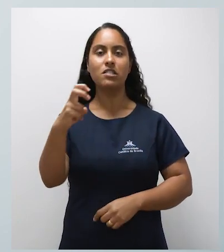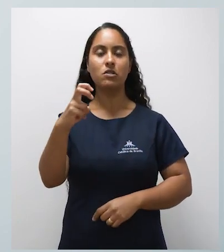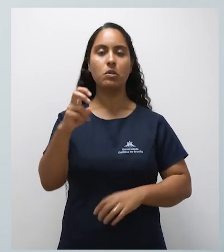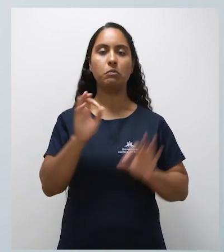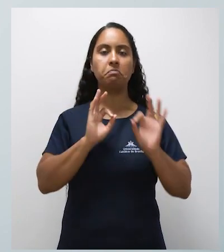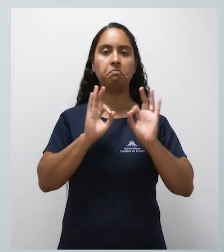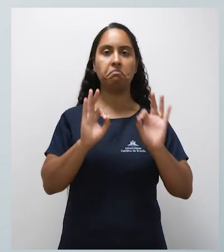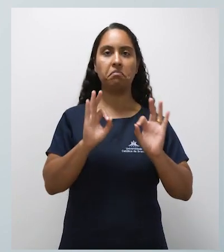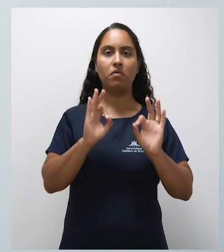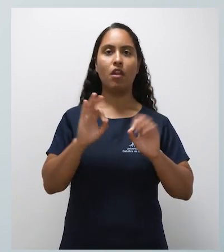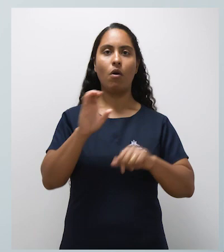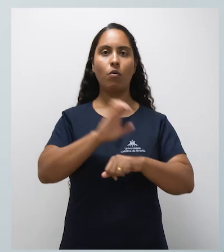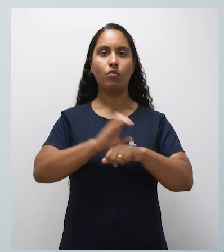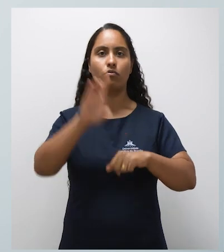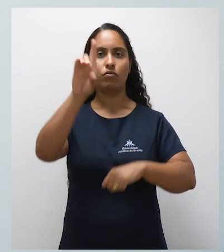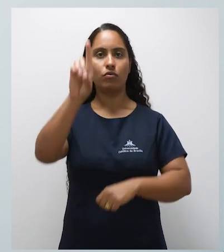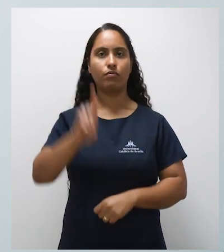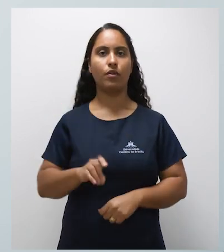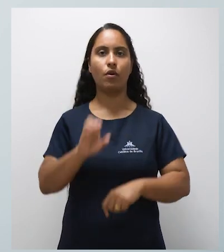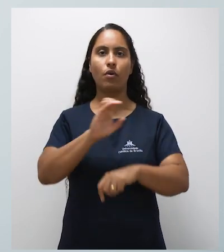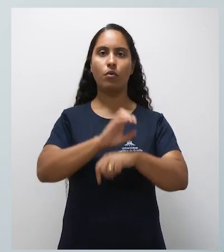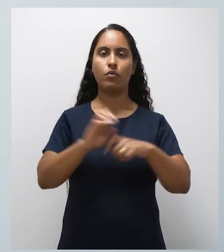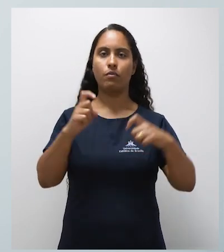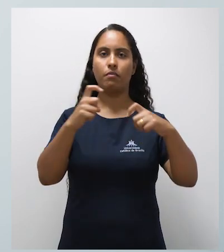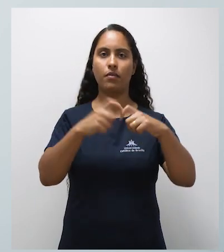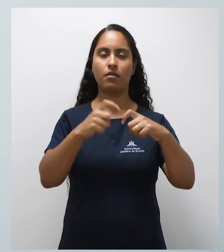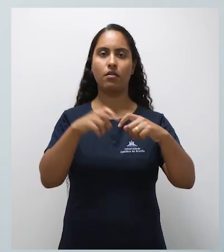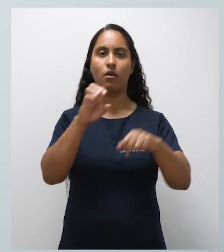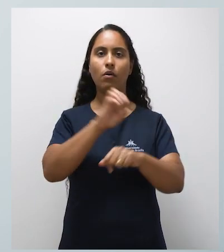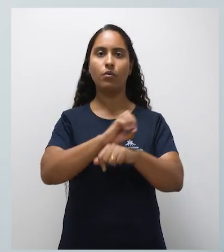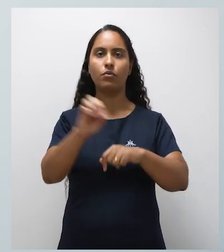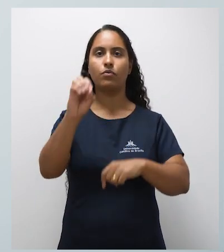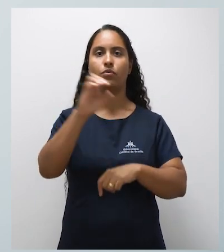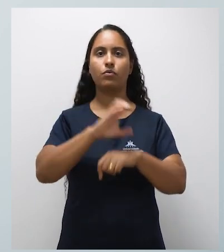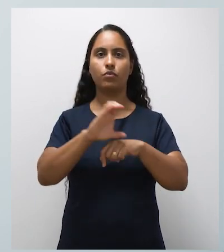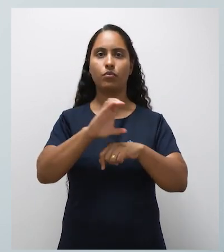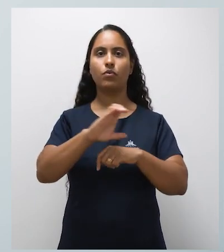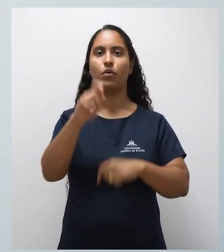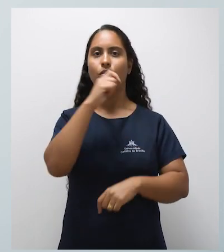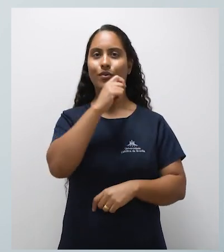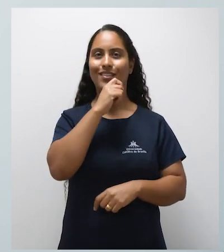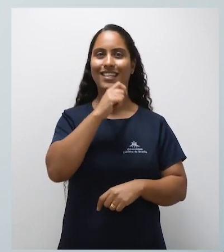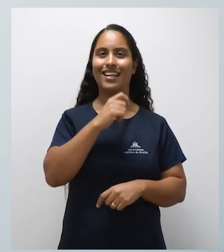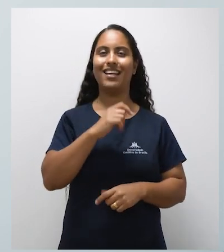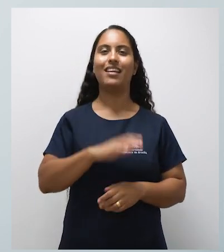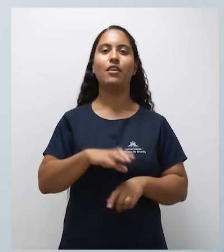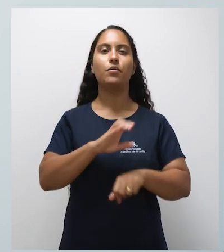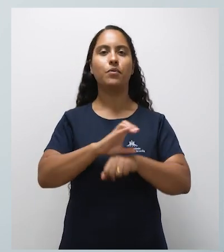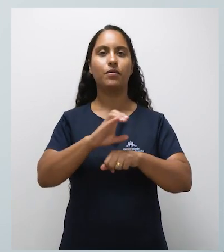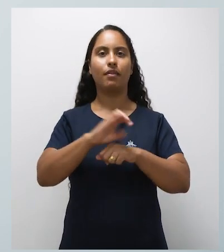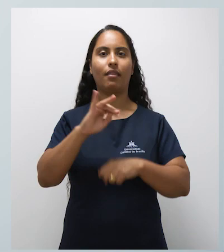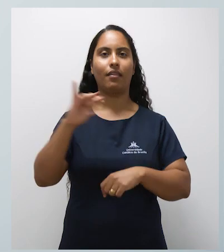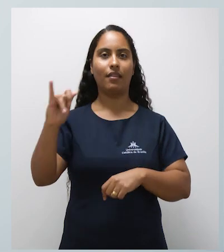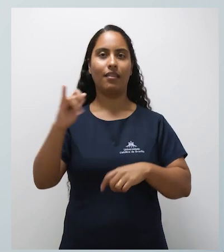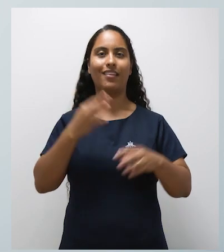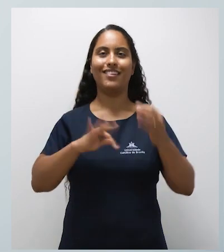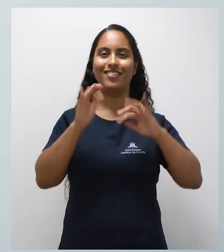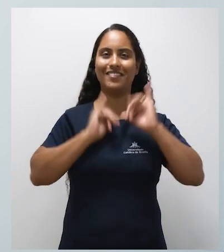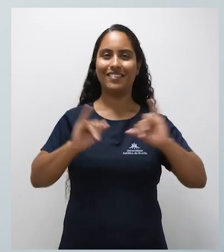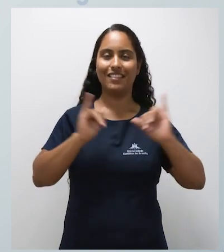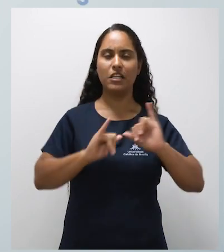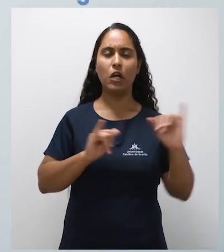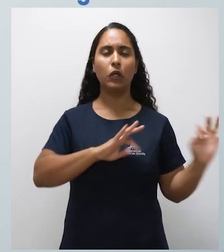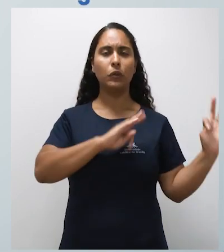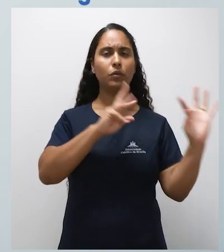máxima, isto é, nota 5, nos cursos de Direito, Medicina, Odontologia